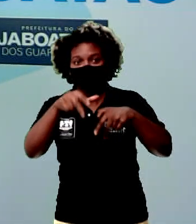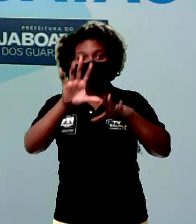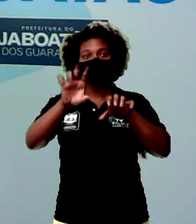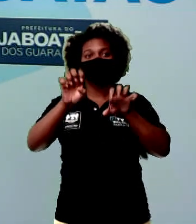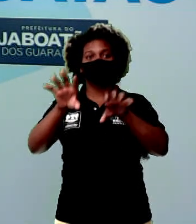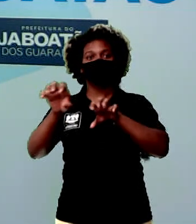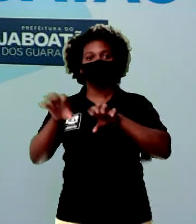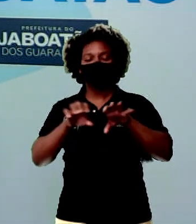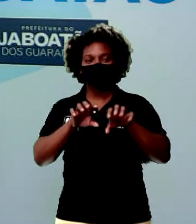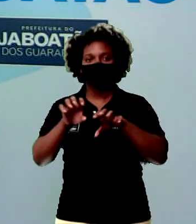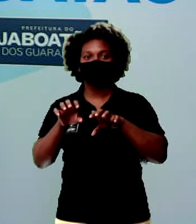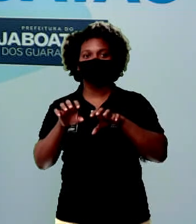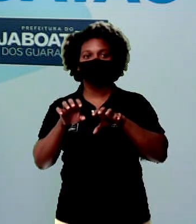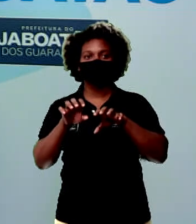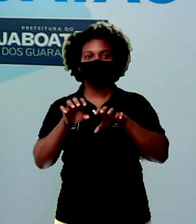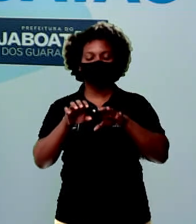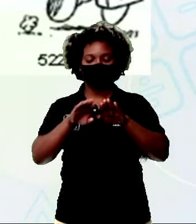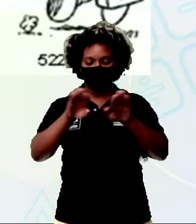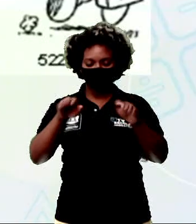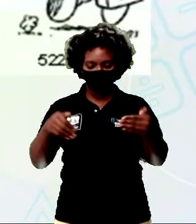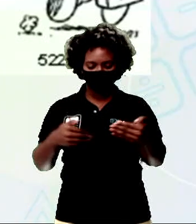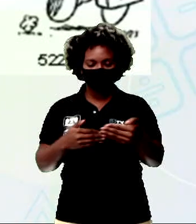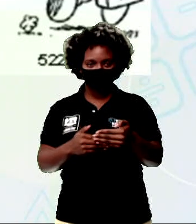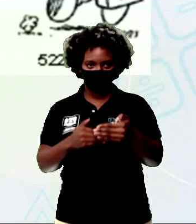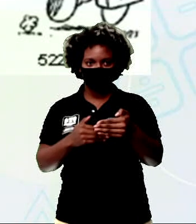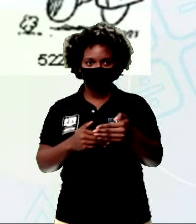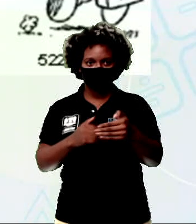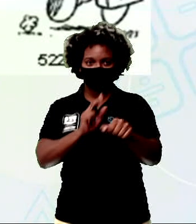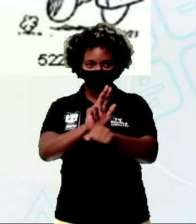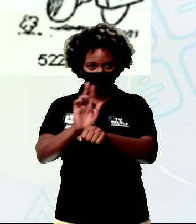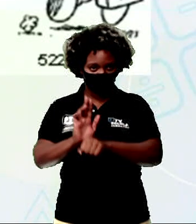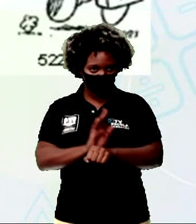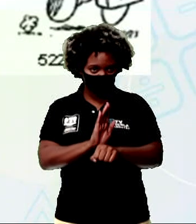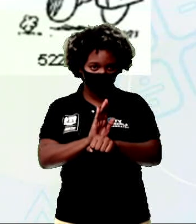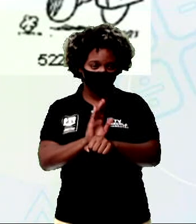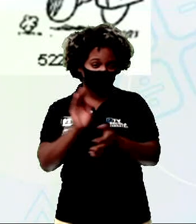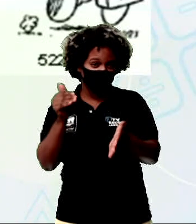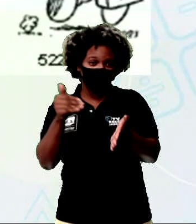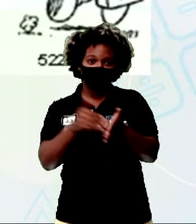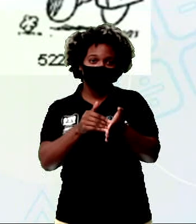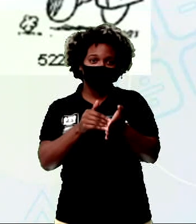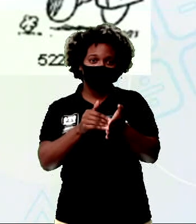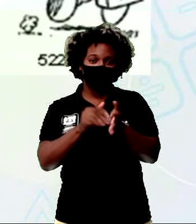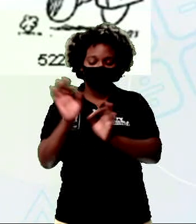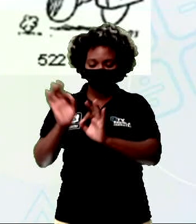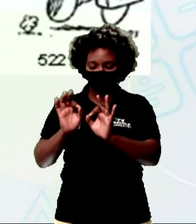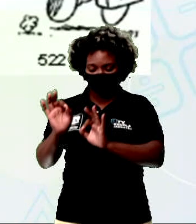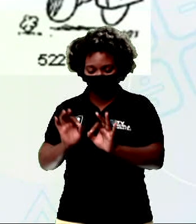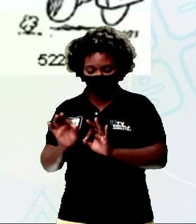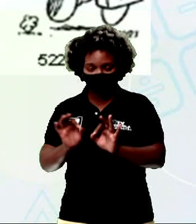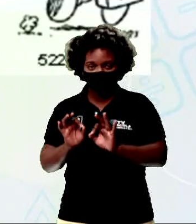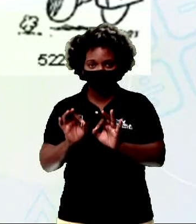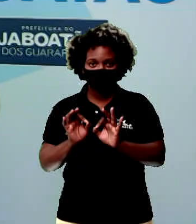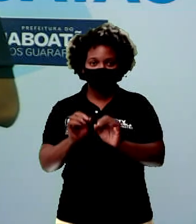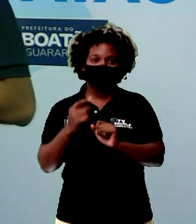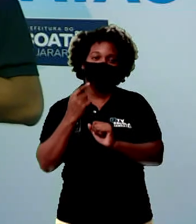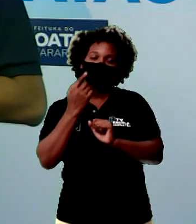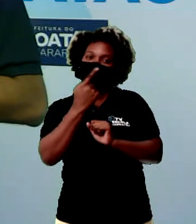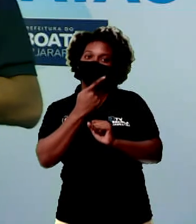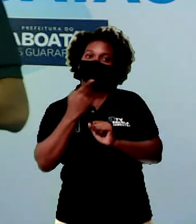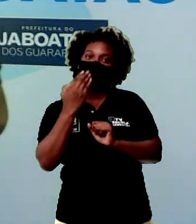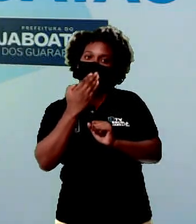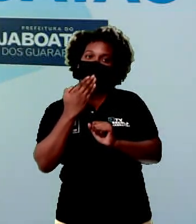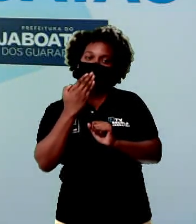uma maleta de primeiros socorros, tá? E no final ele faz o curativo na boca da personagem.